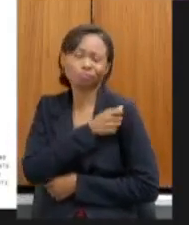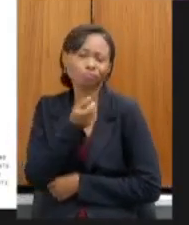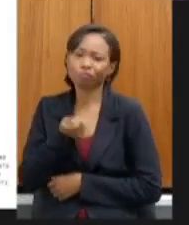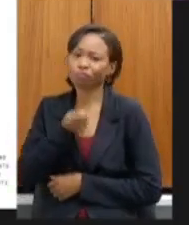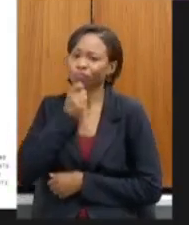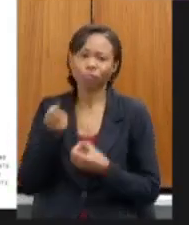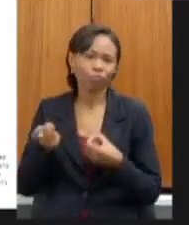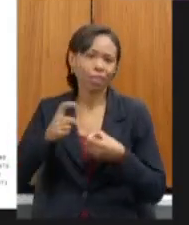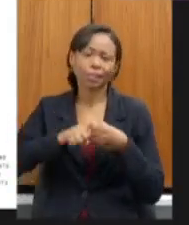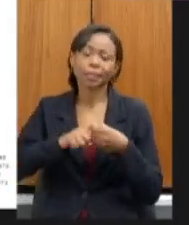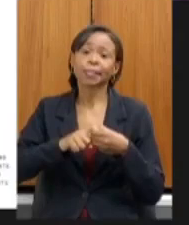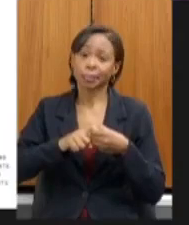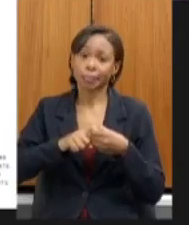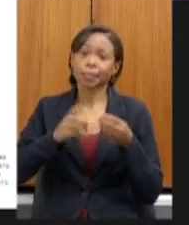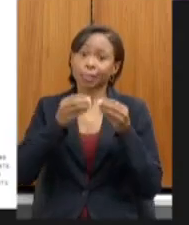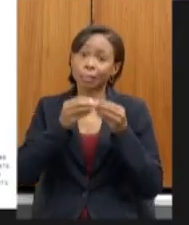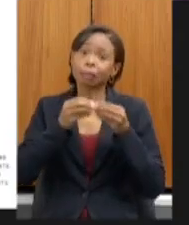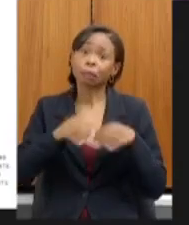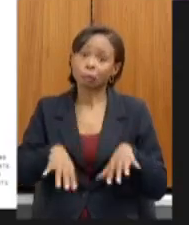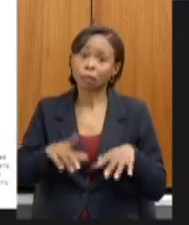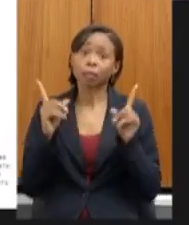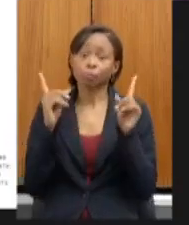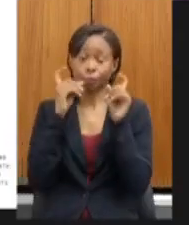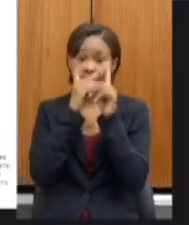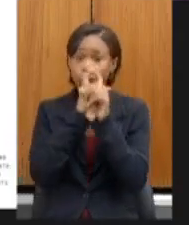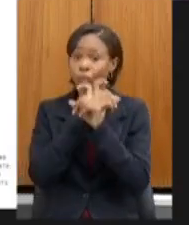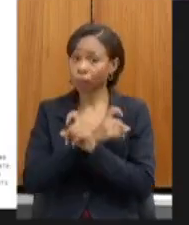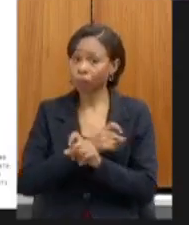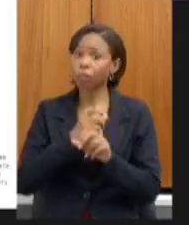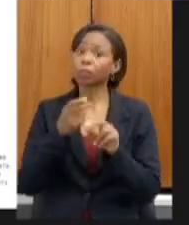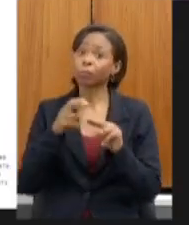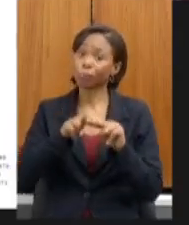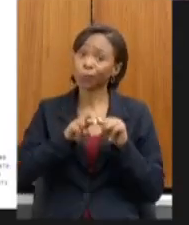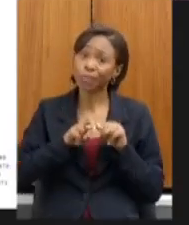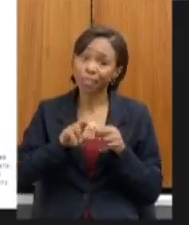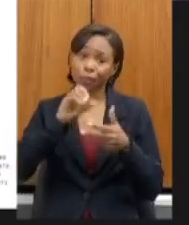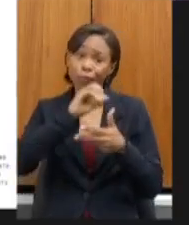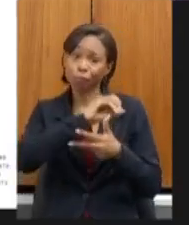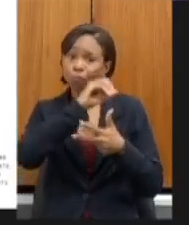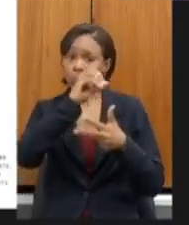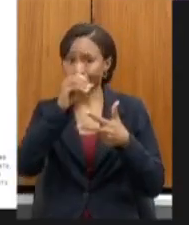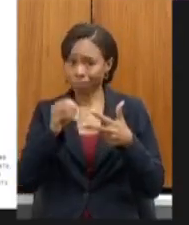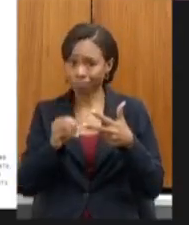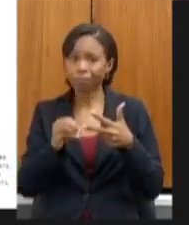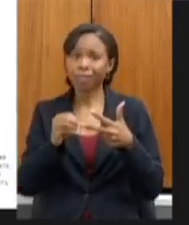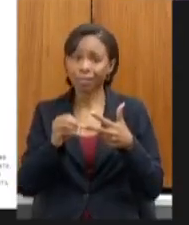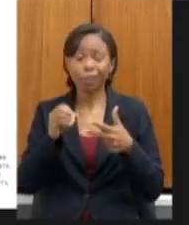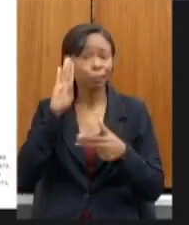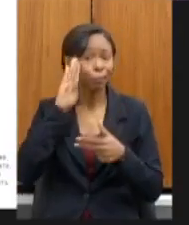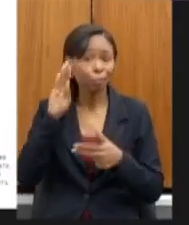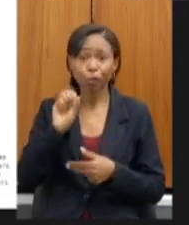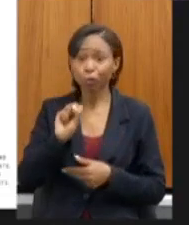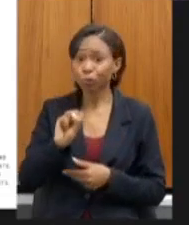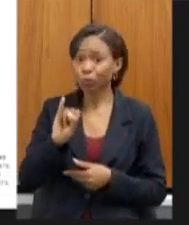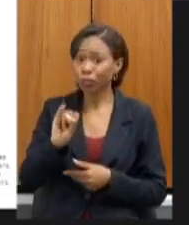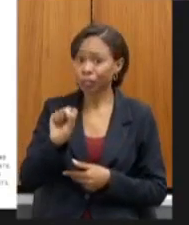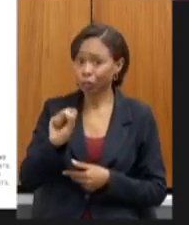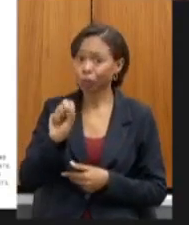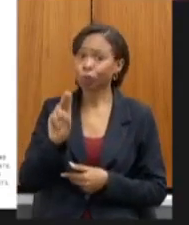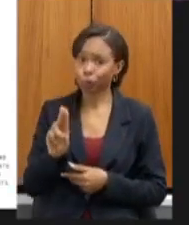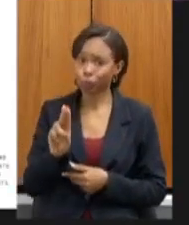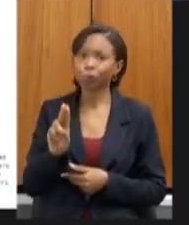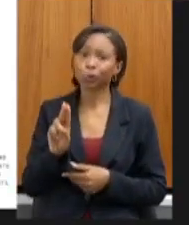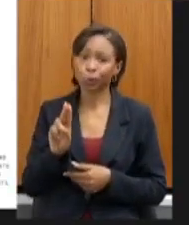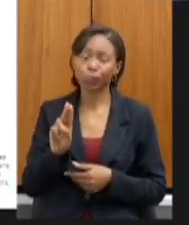reflexo bastante difícil em relação à situação do Enem principalmente no que se refere ao SISU que envolve essa